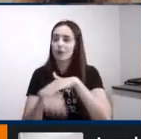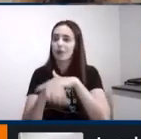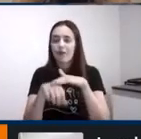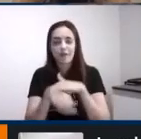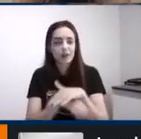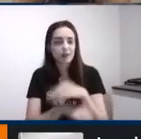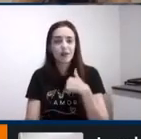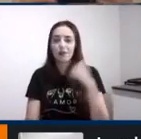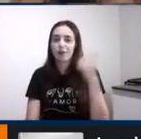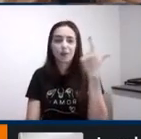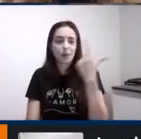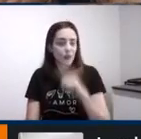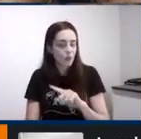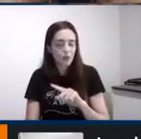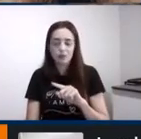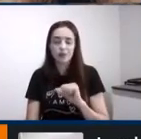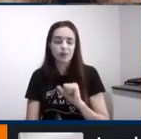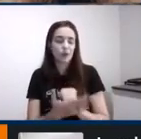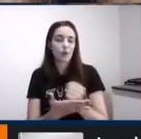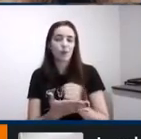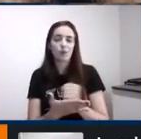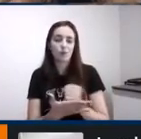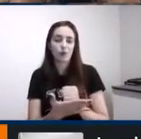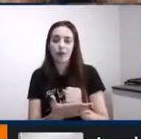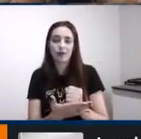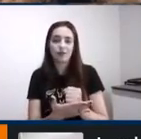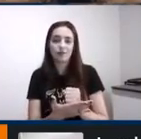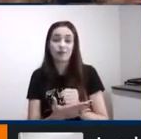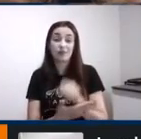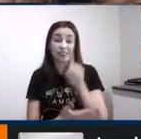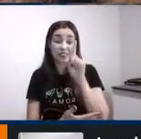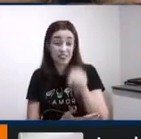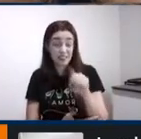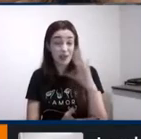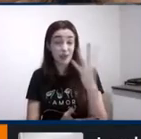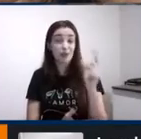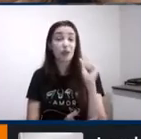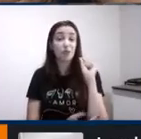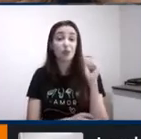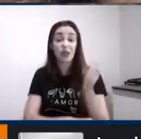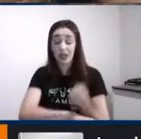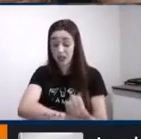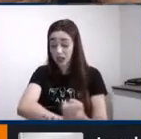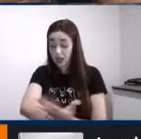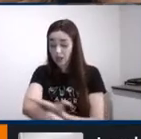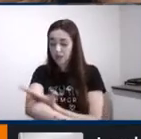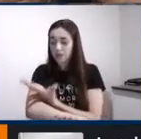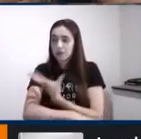impulsos que é justamente o que acontece quando a emoção da gente está muito intensa